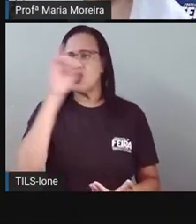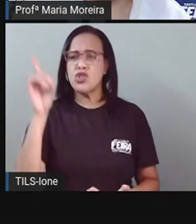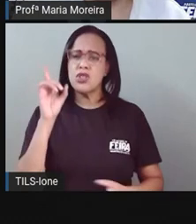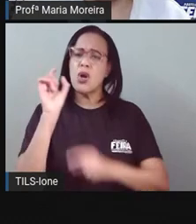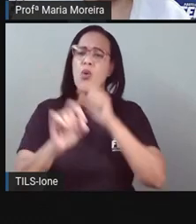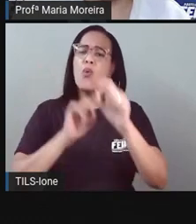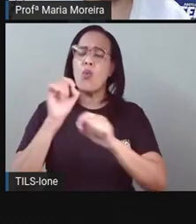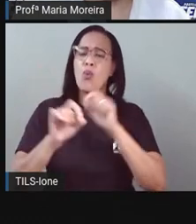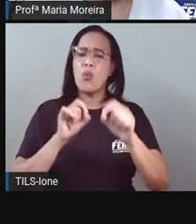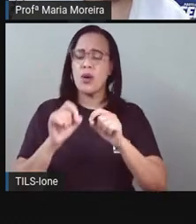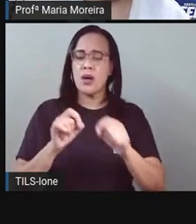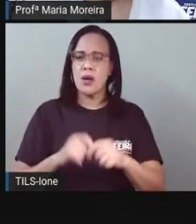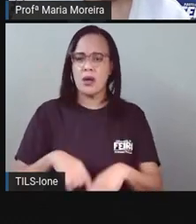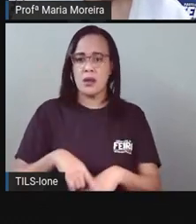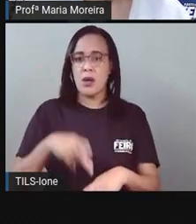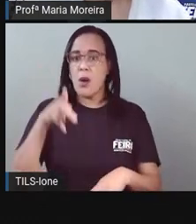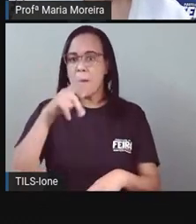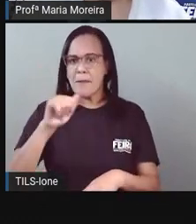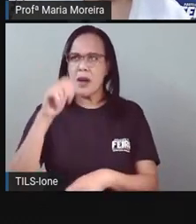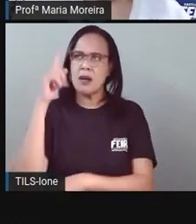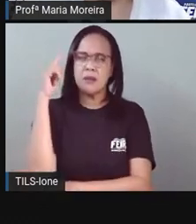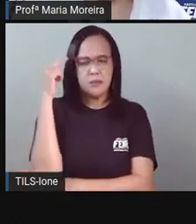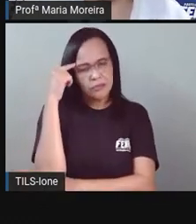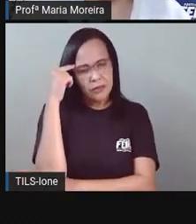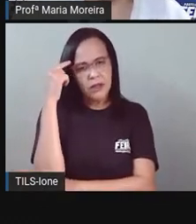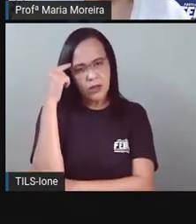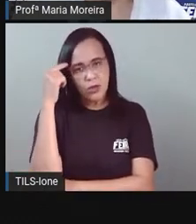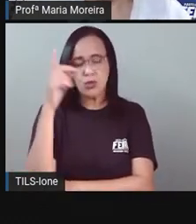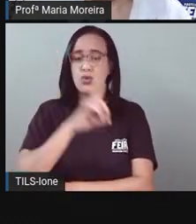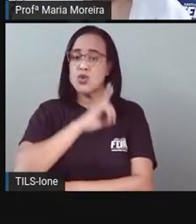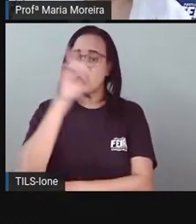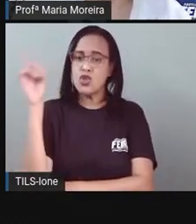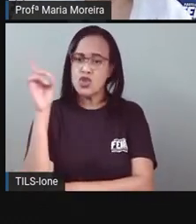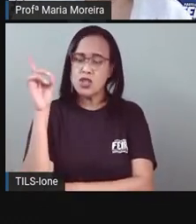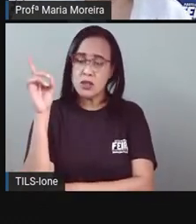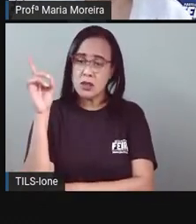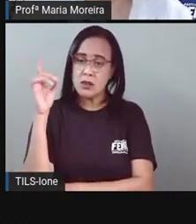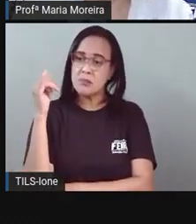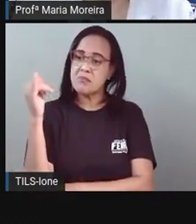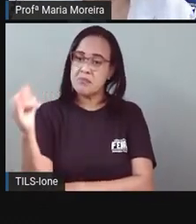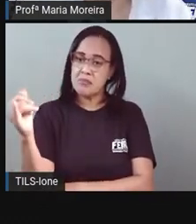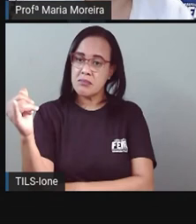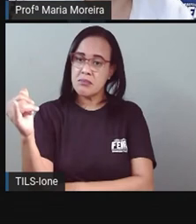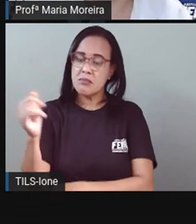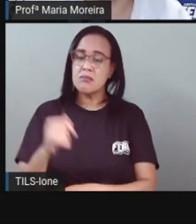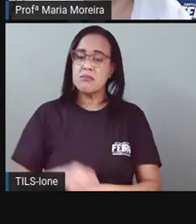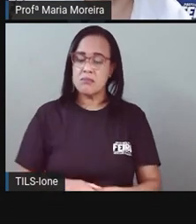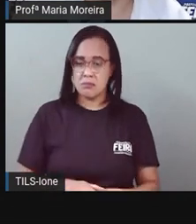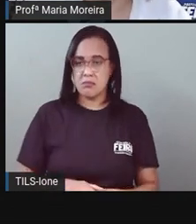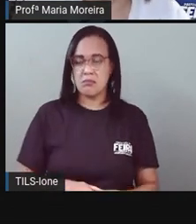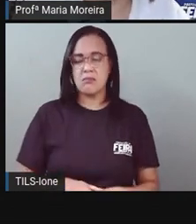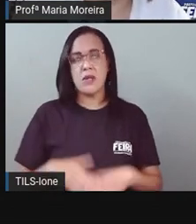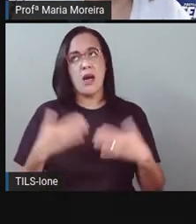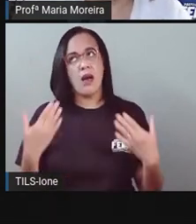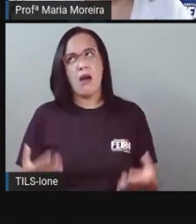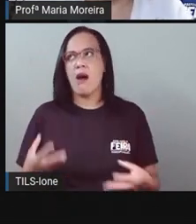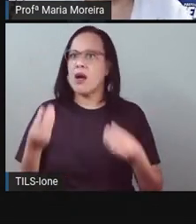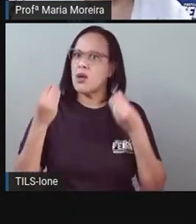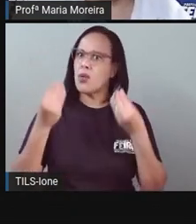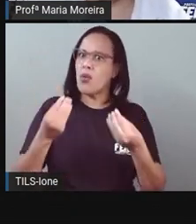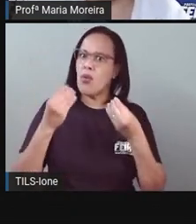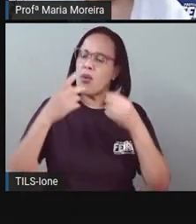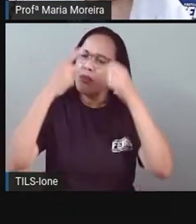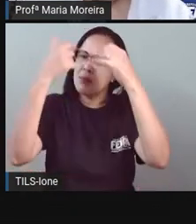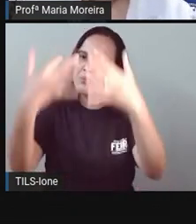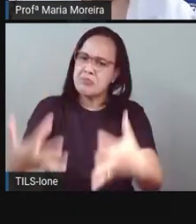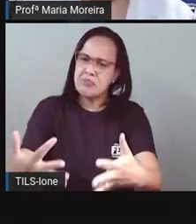O pai pensou um pouco e respondeu Um dia, Carol Ai, filha Como o pai vai te explicar O que é um dia? Eu